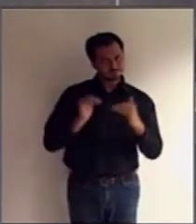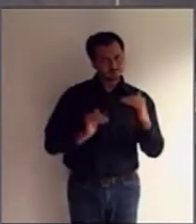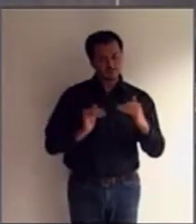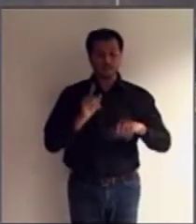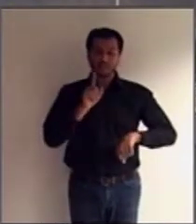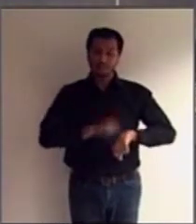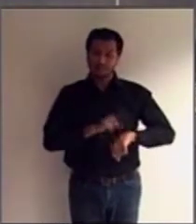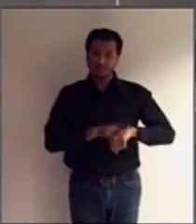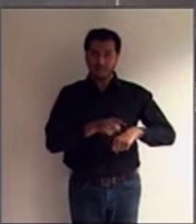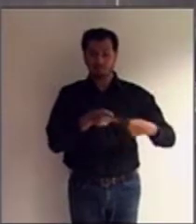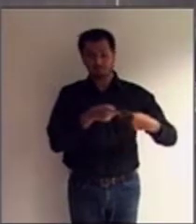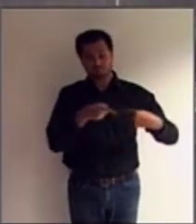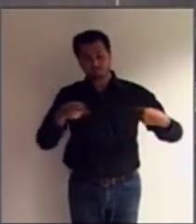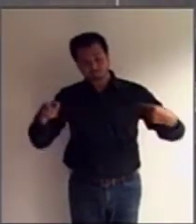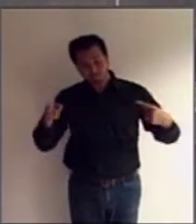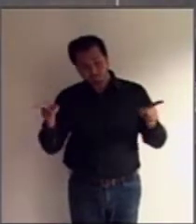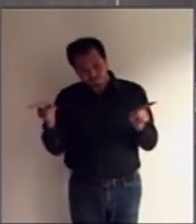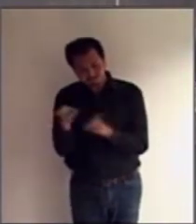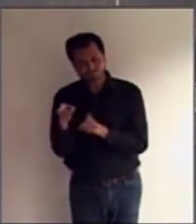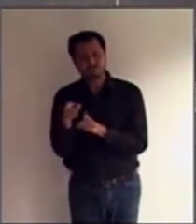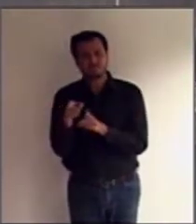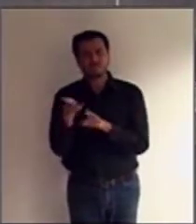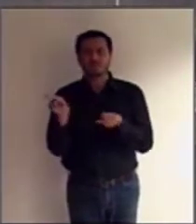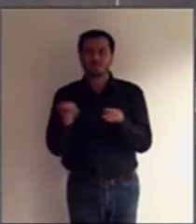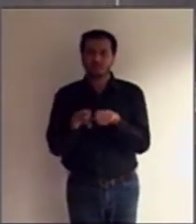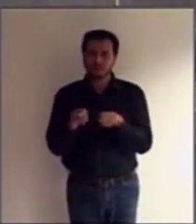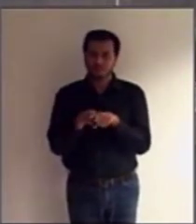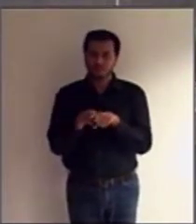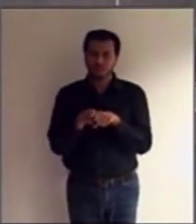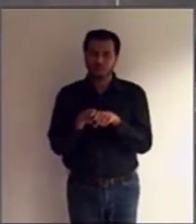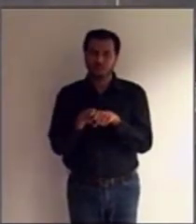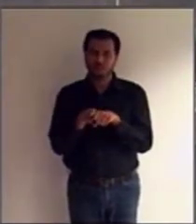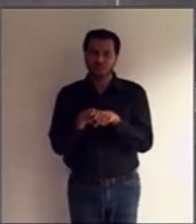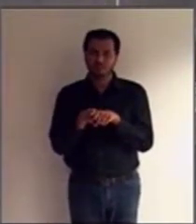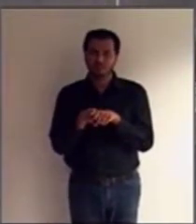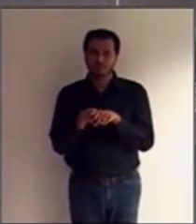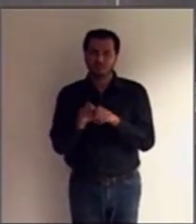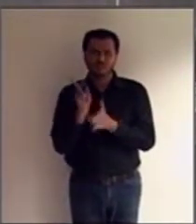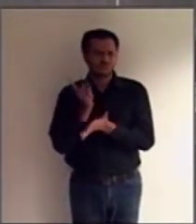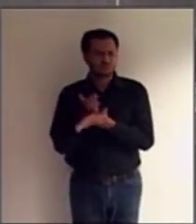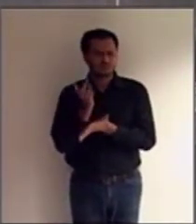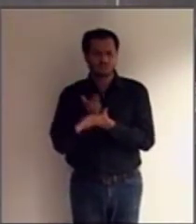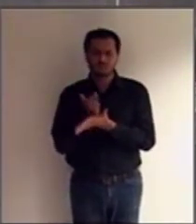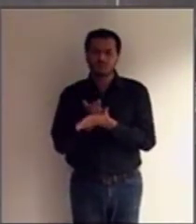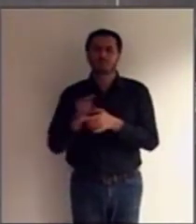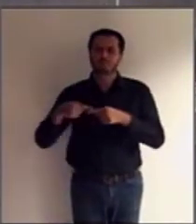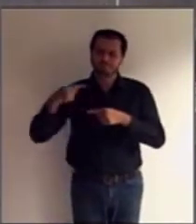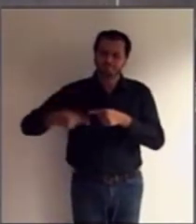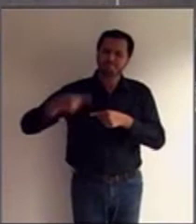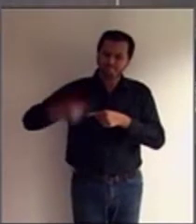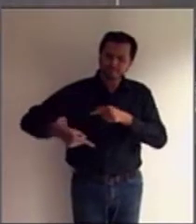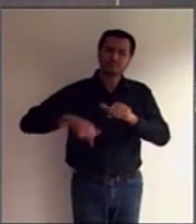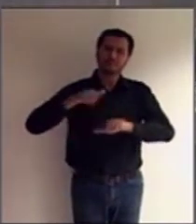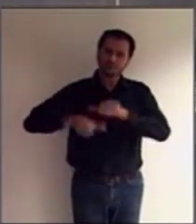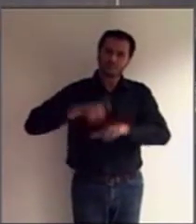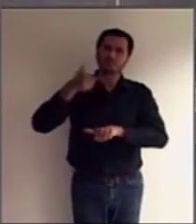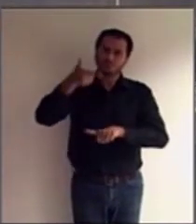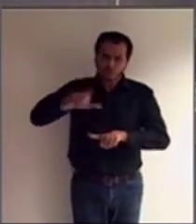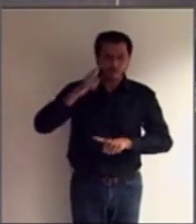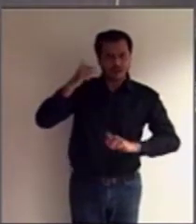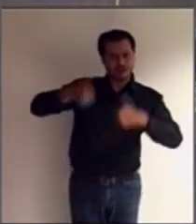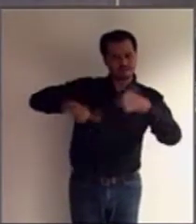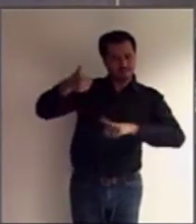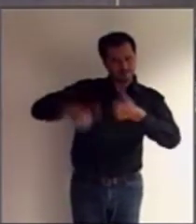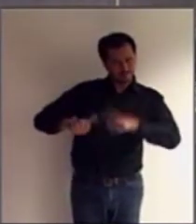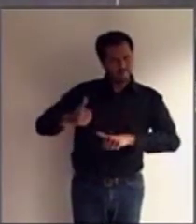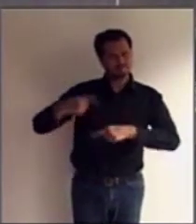o menor possível, e sempre, sempre serem revistas. É bom frisar